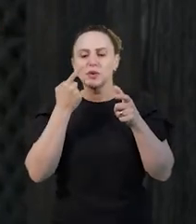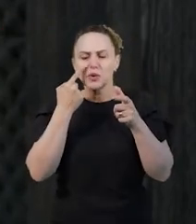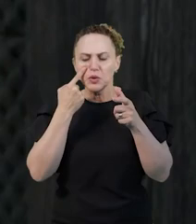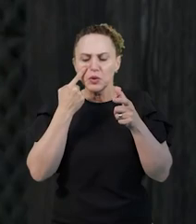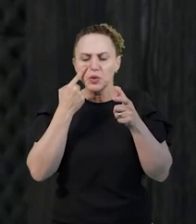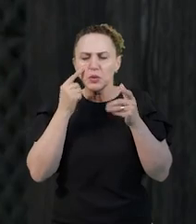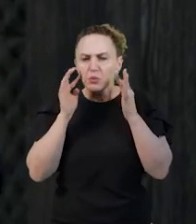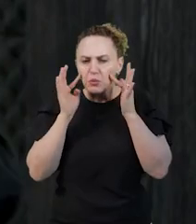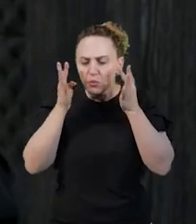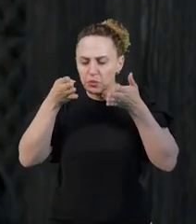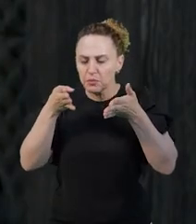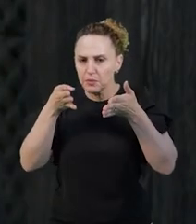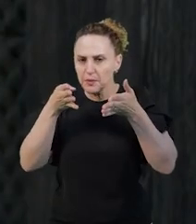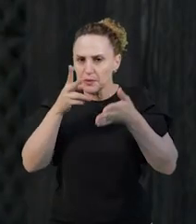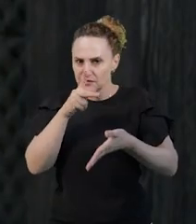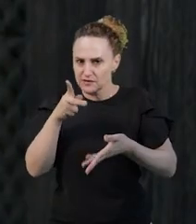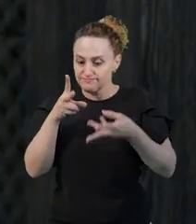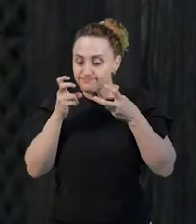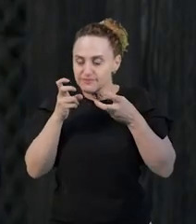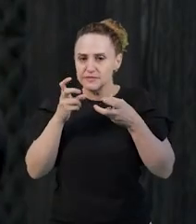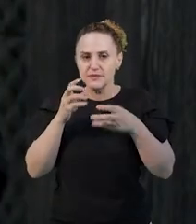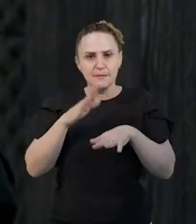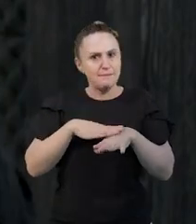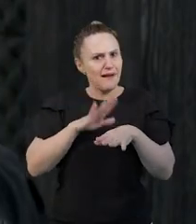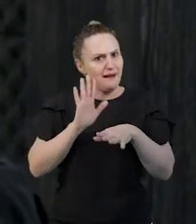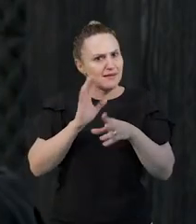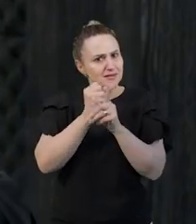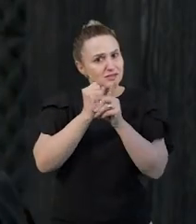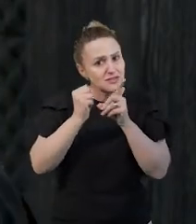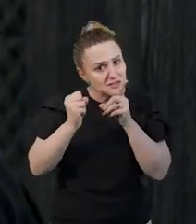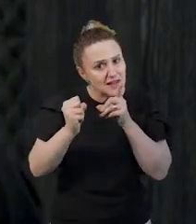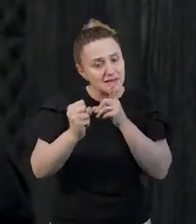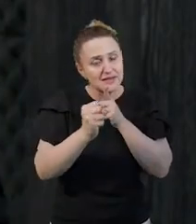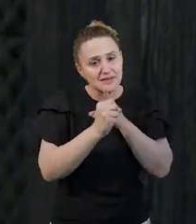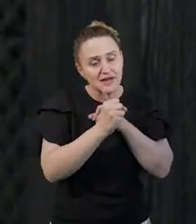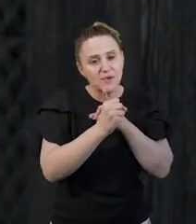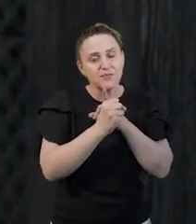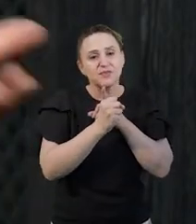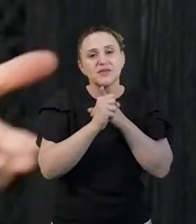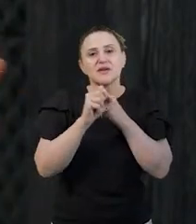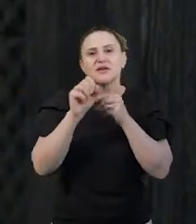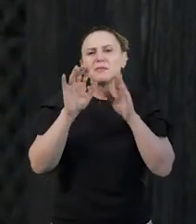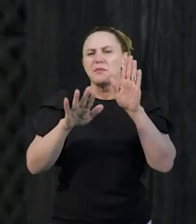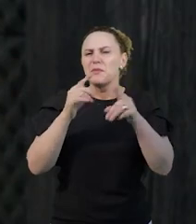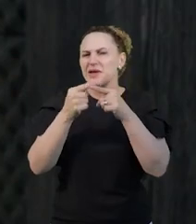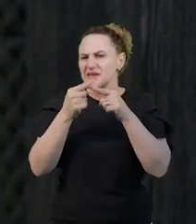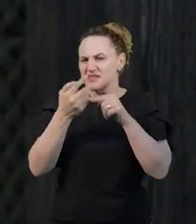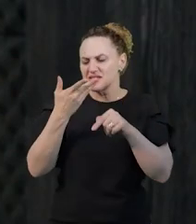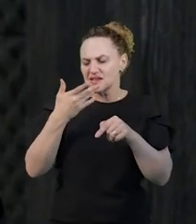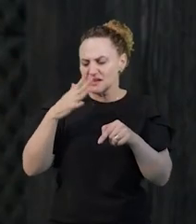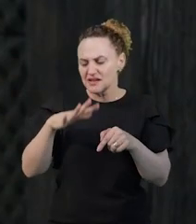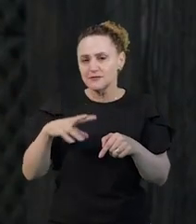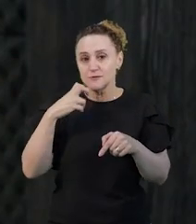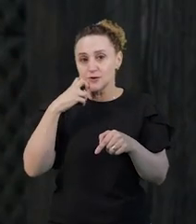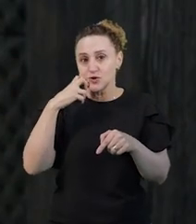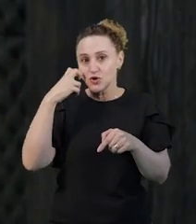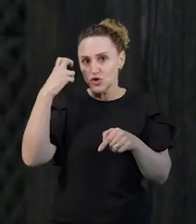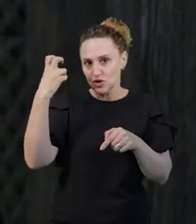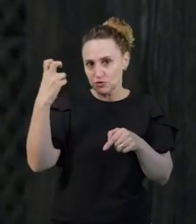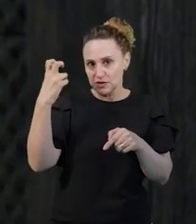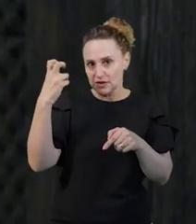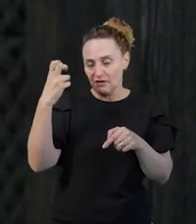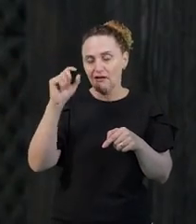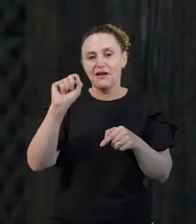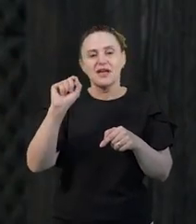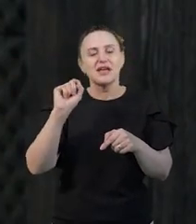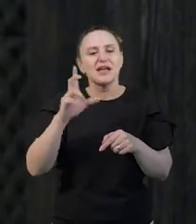psicomotricidade, ou no aspecto da socialização daquela criança, que às vezes a criança é tímida, isso e aquilo, então o professor